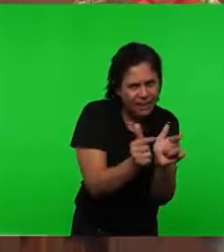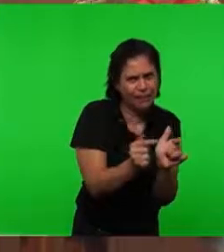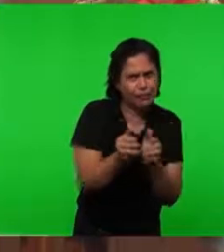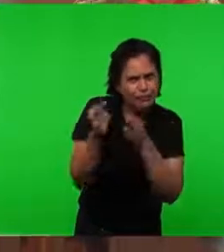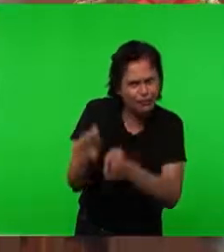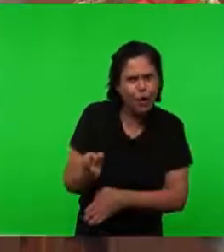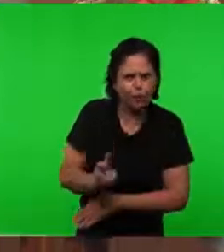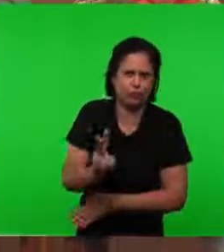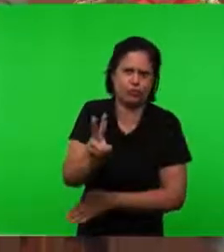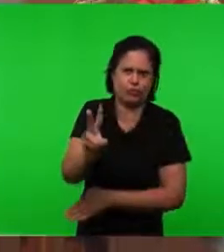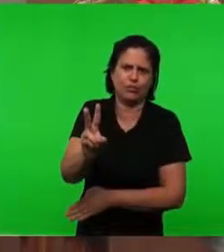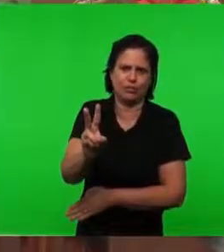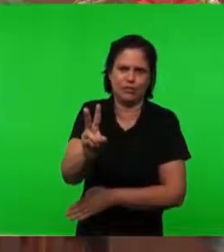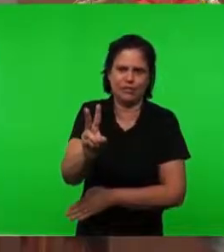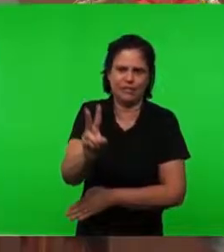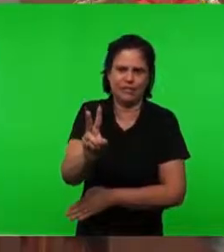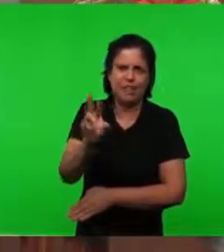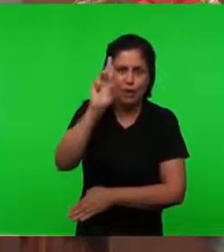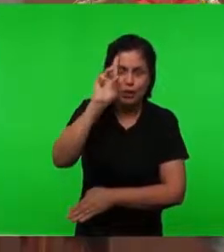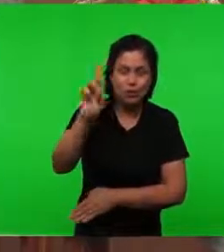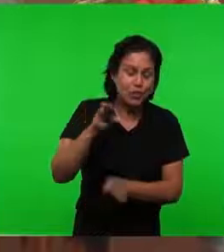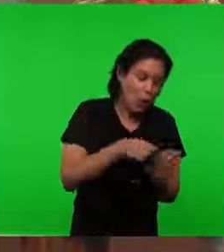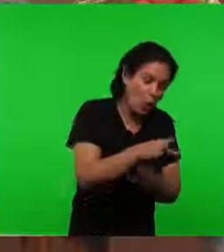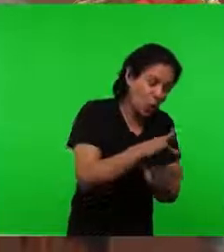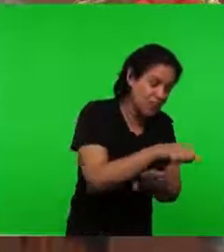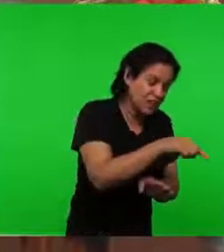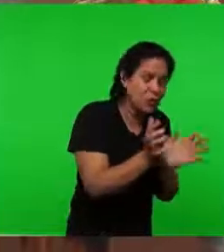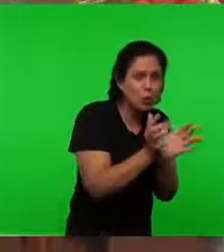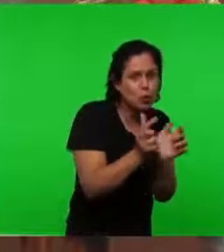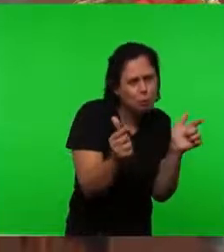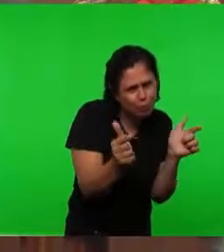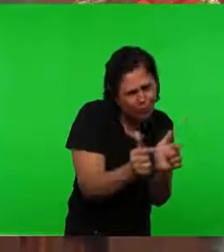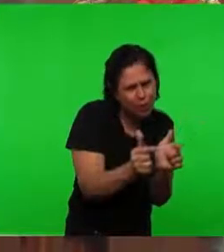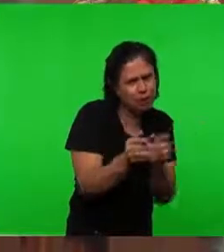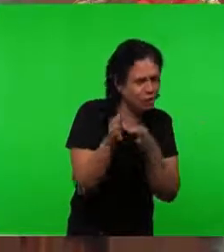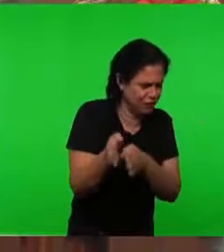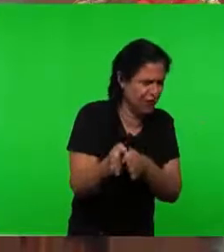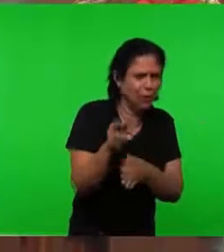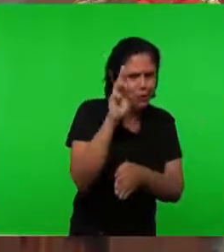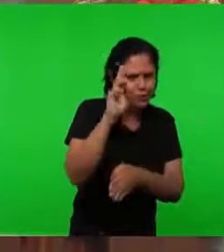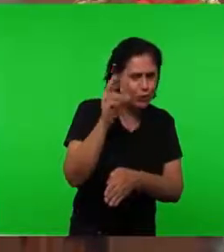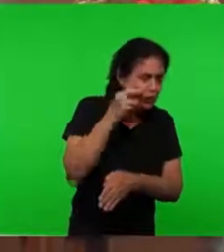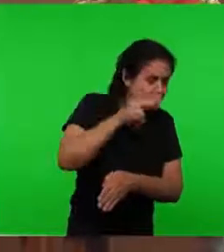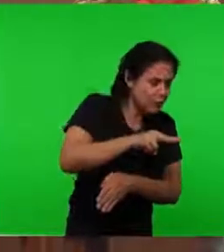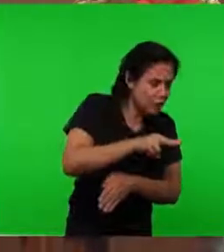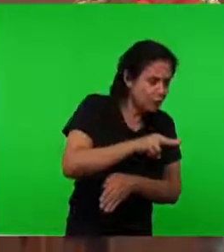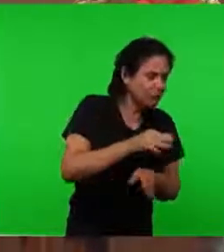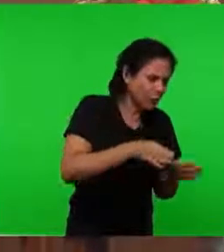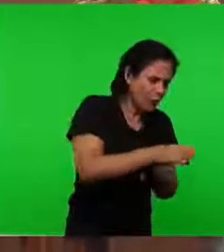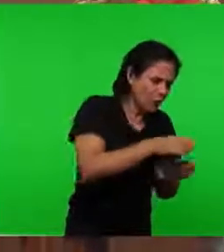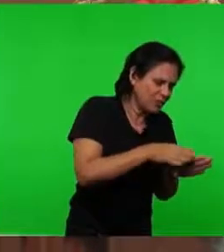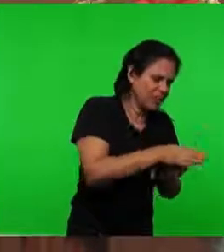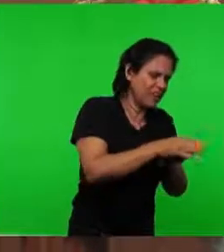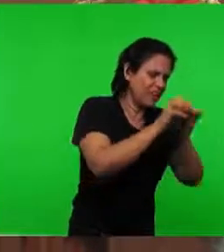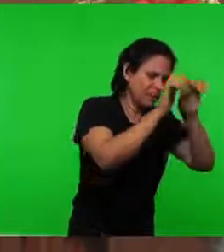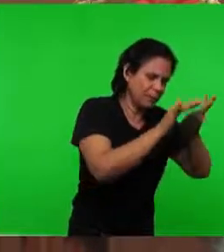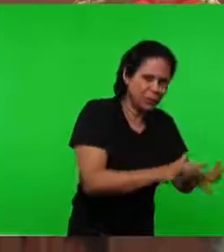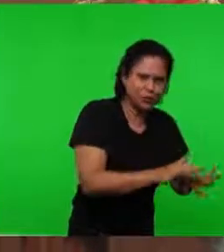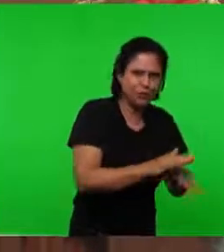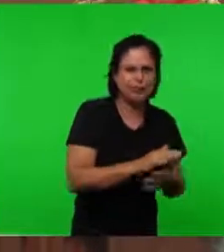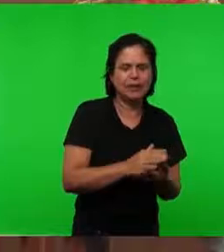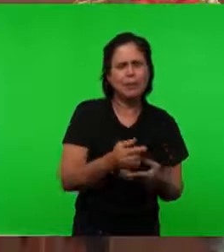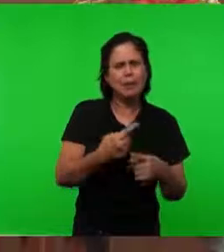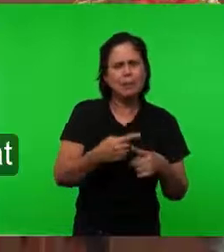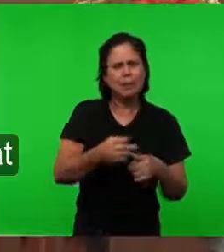Daqueles Que ainda Estavam Eram fiéis E a fé Na verdade Nesse